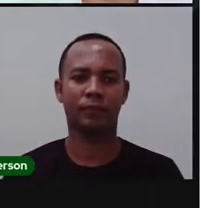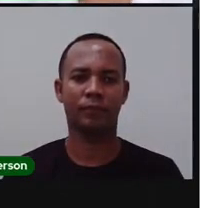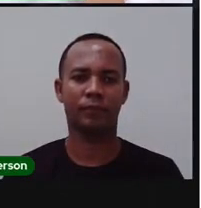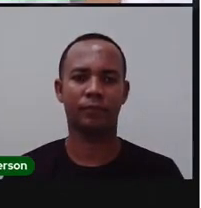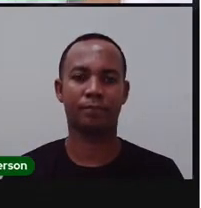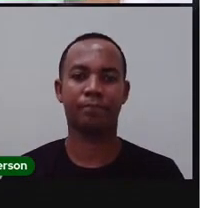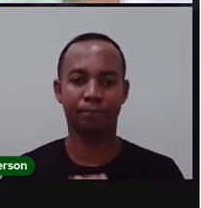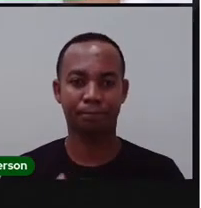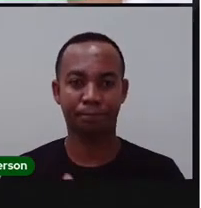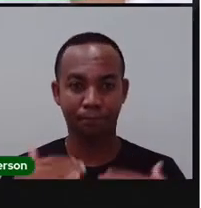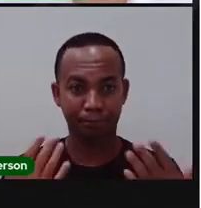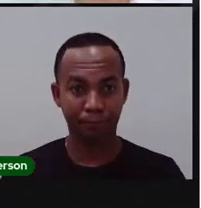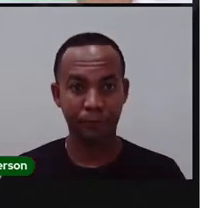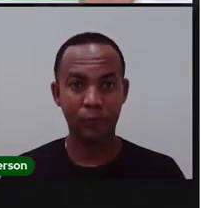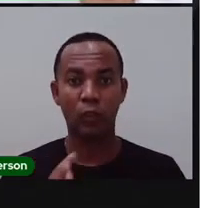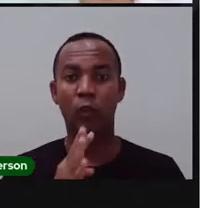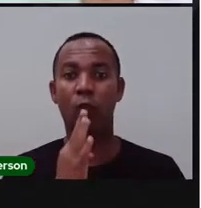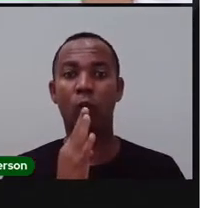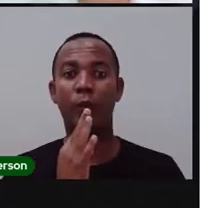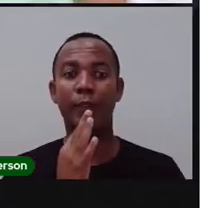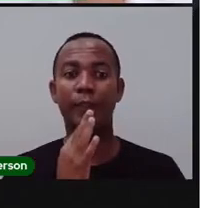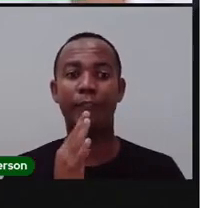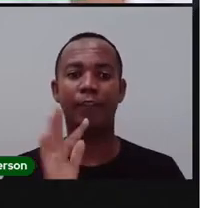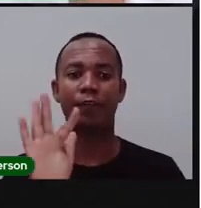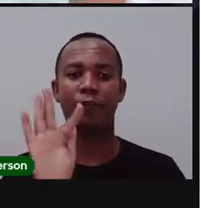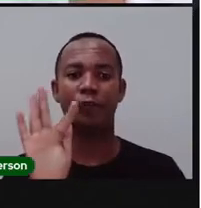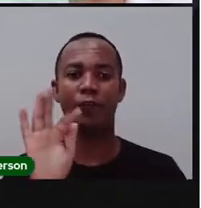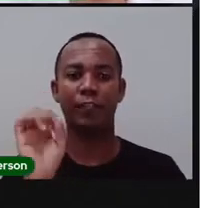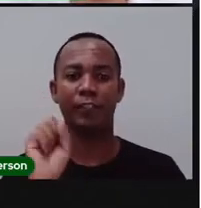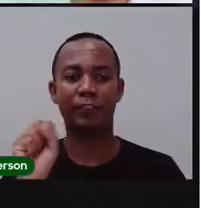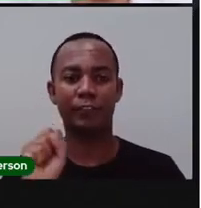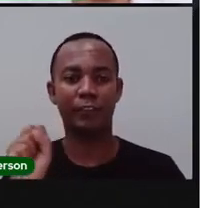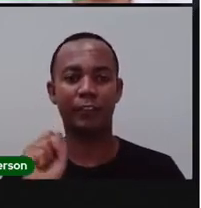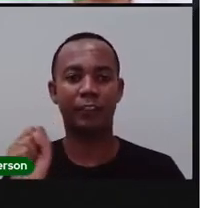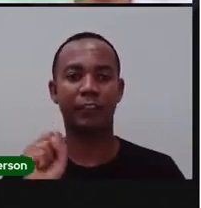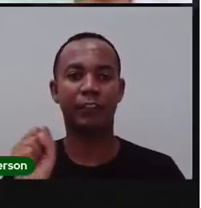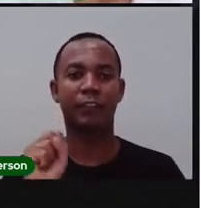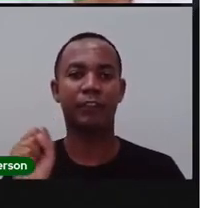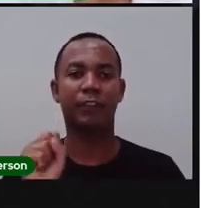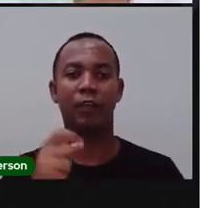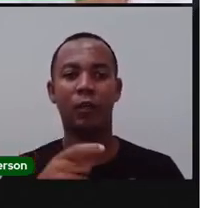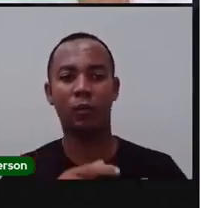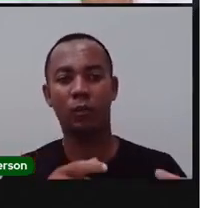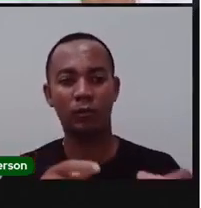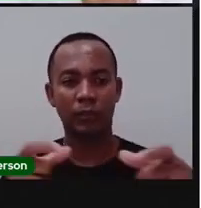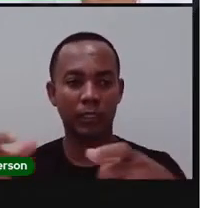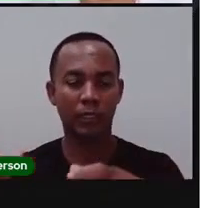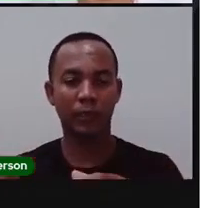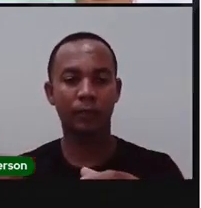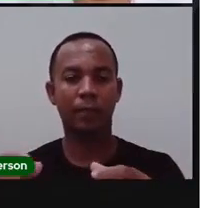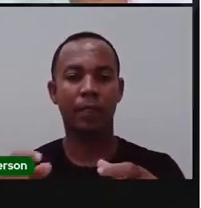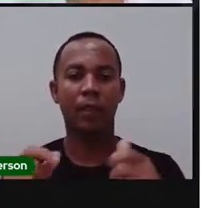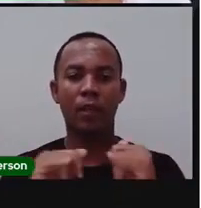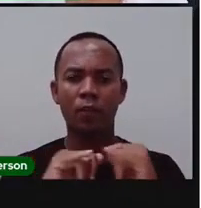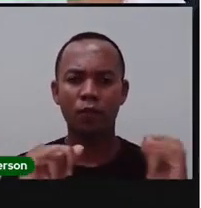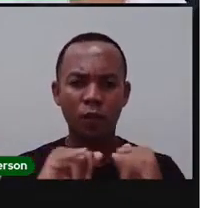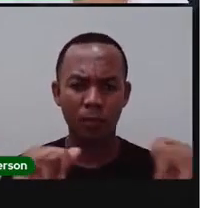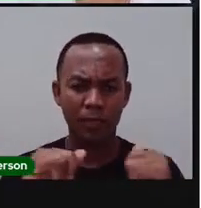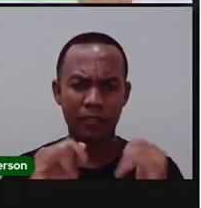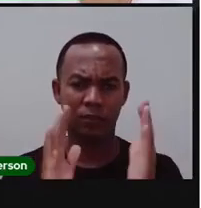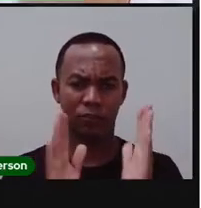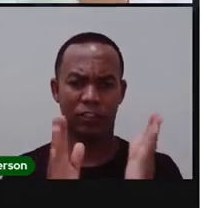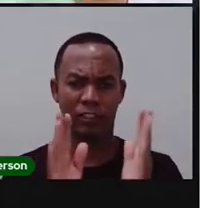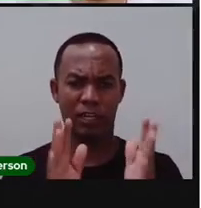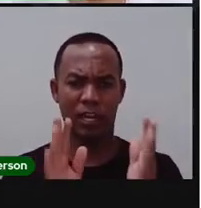Vamos lá. Conhecendo Feira de Santana, a nossa princesa do sertão. Bom, as informações que tem aí, vocês já